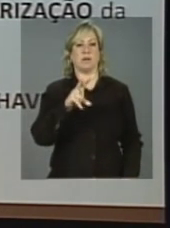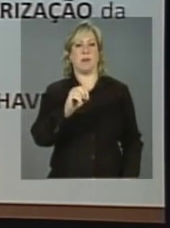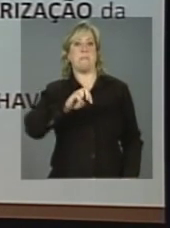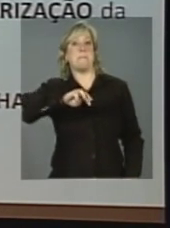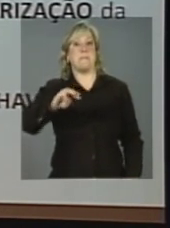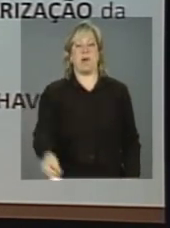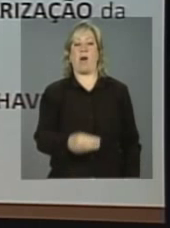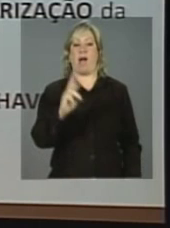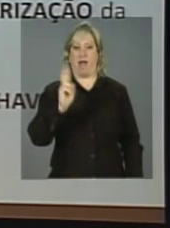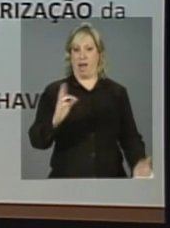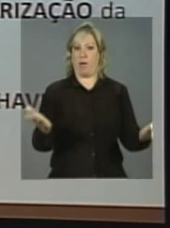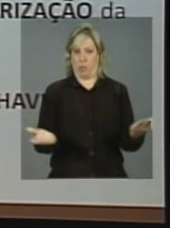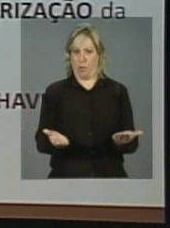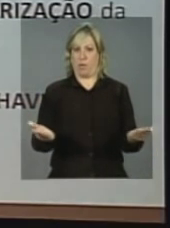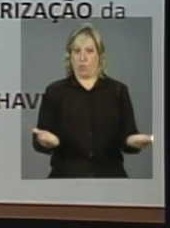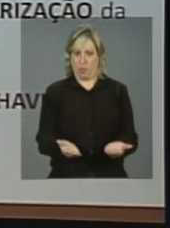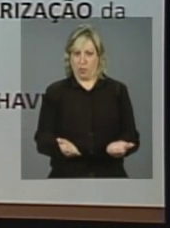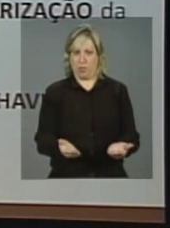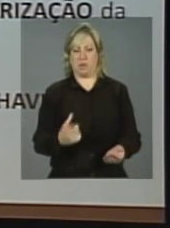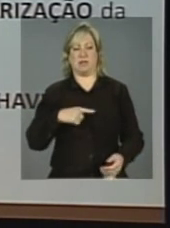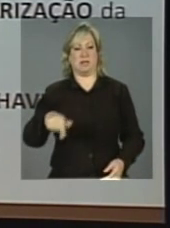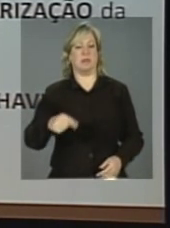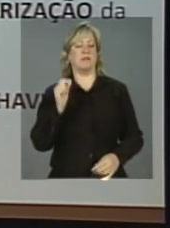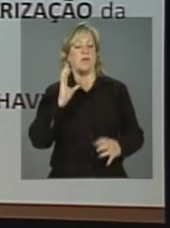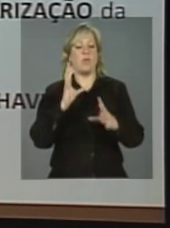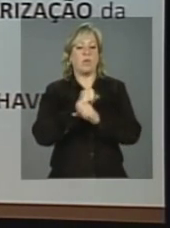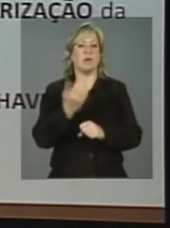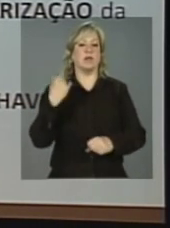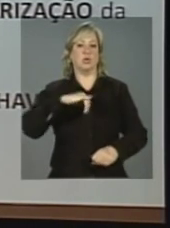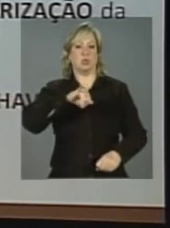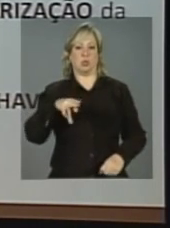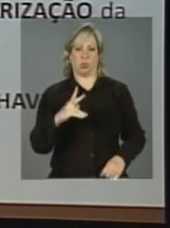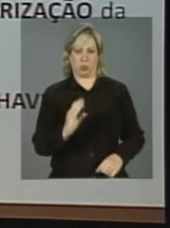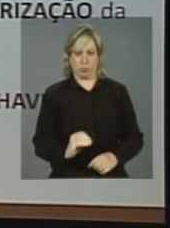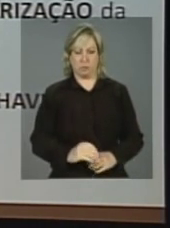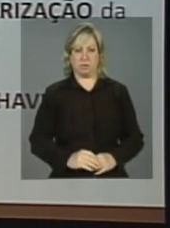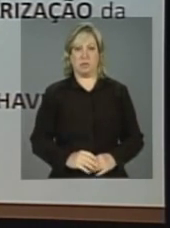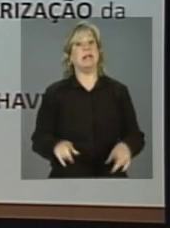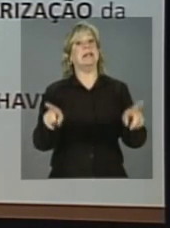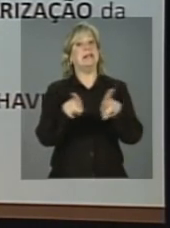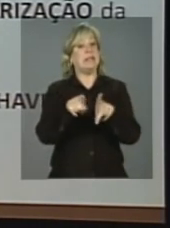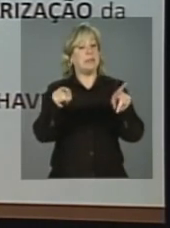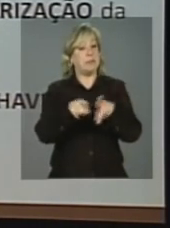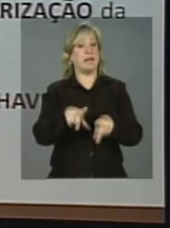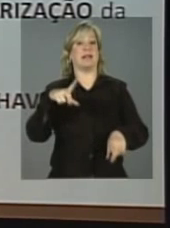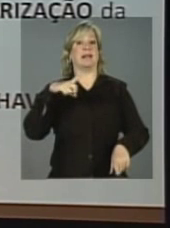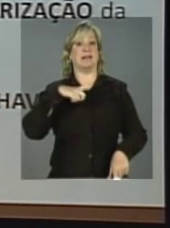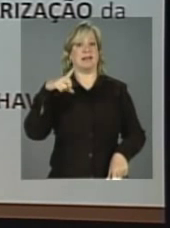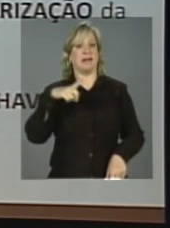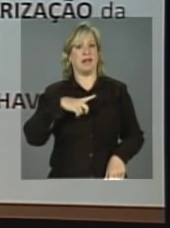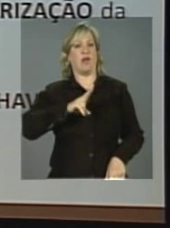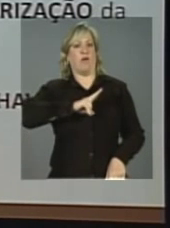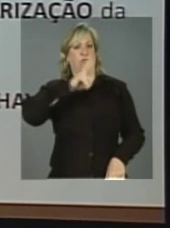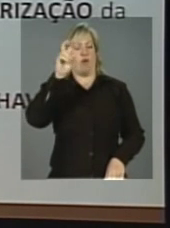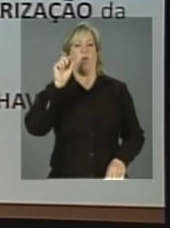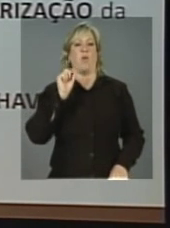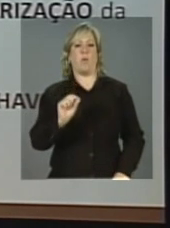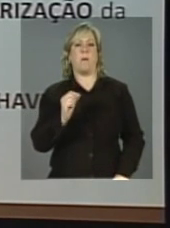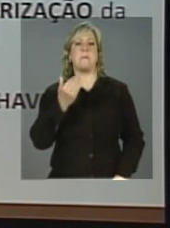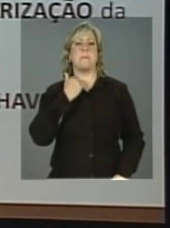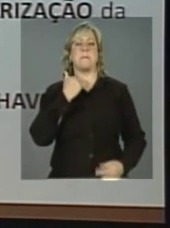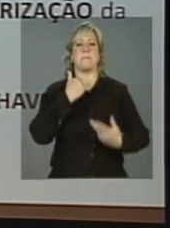bilhões de reais, agora medidos em julho. Além disto, também houve uma forte bancarização